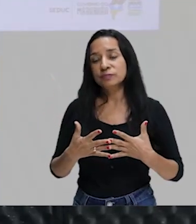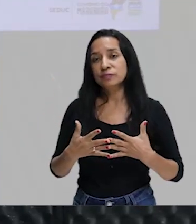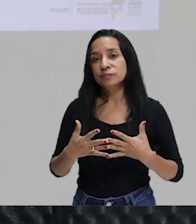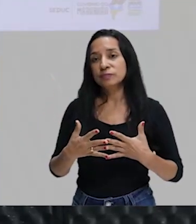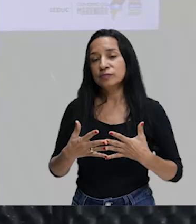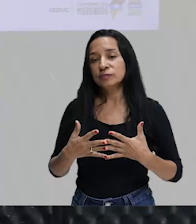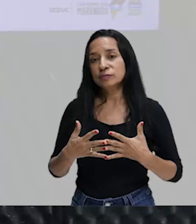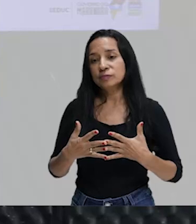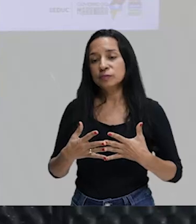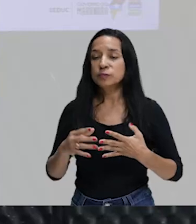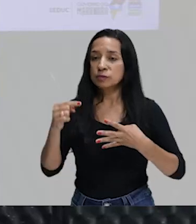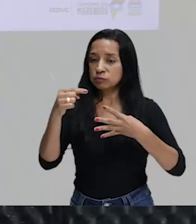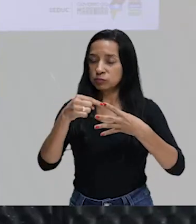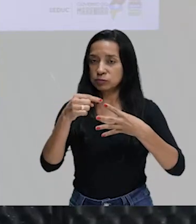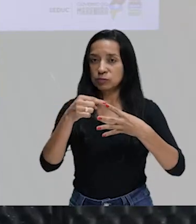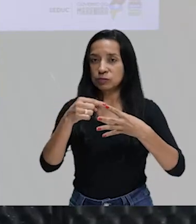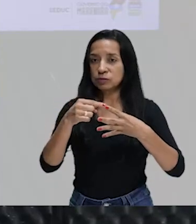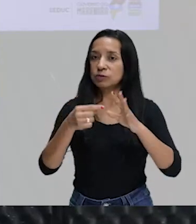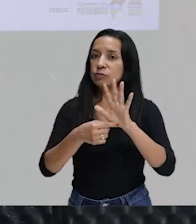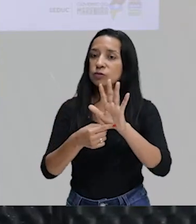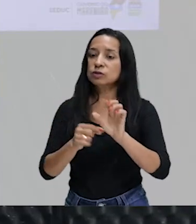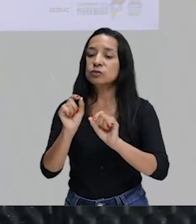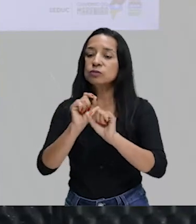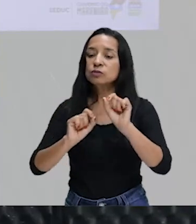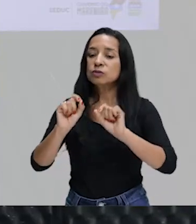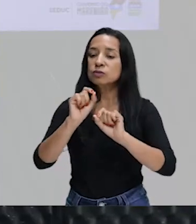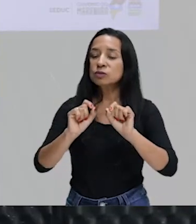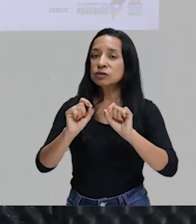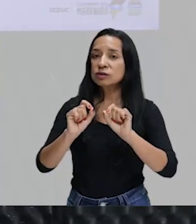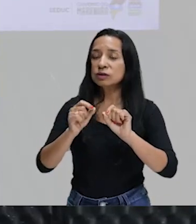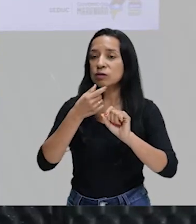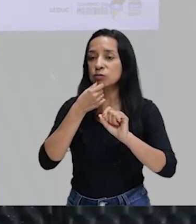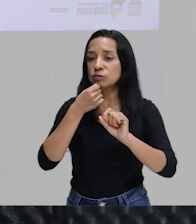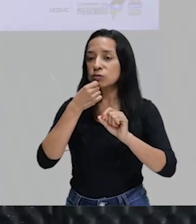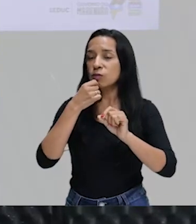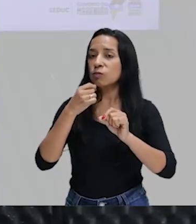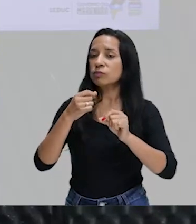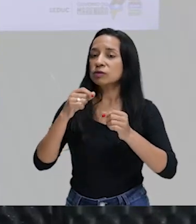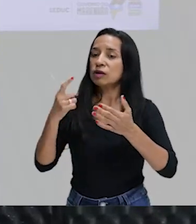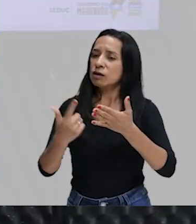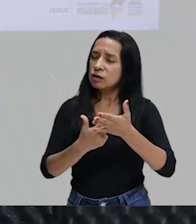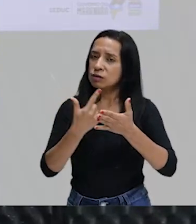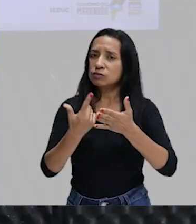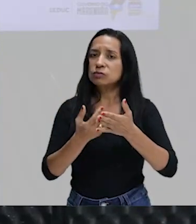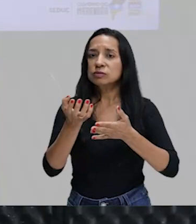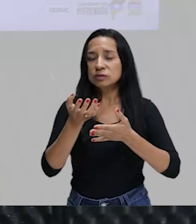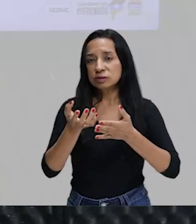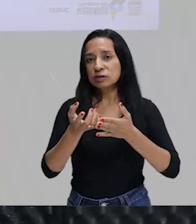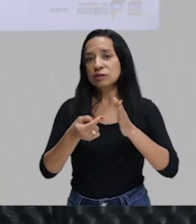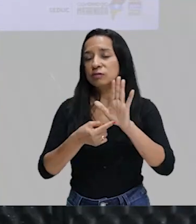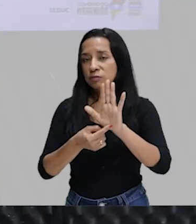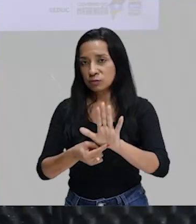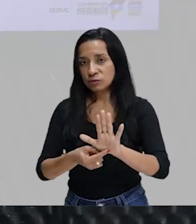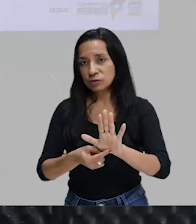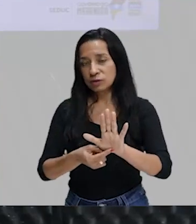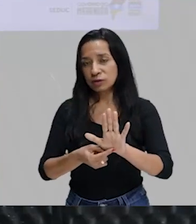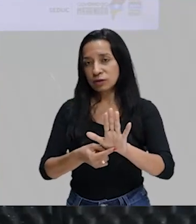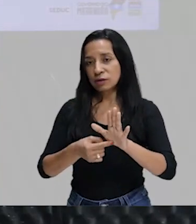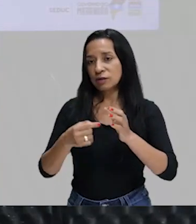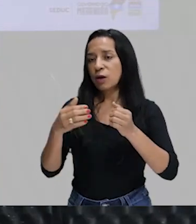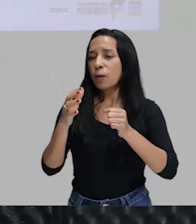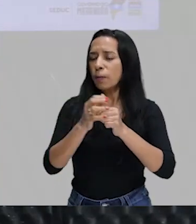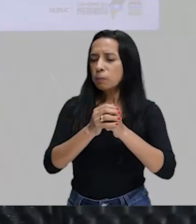Dando realce para aquilo que os autores queriam passar para nós. Um pouquinho de transcendentalidade, de